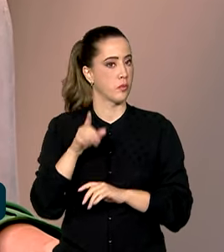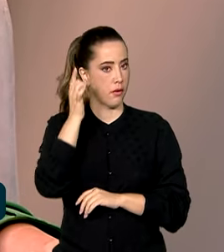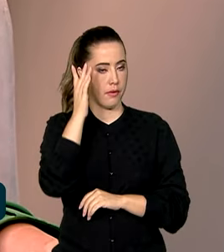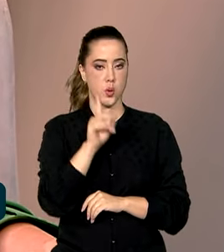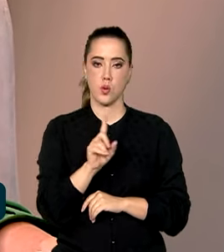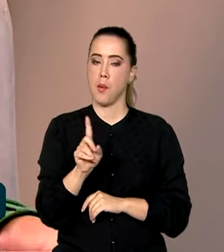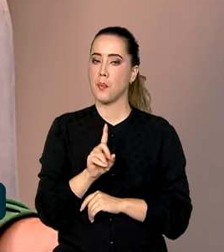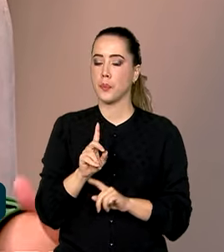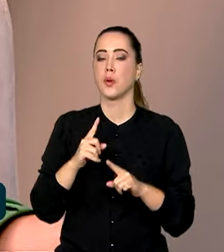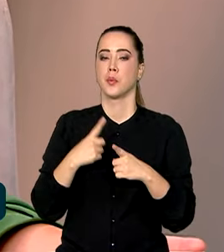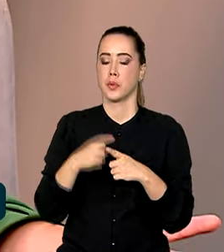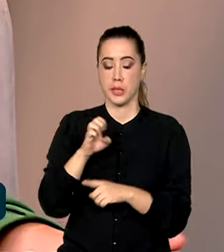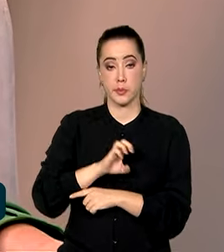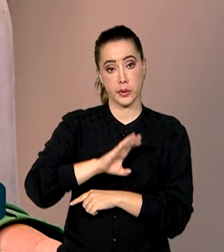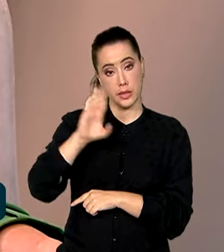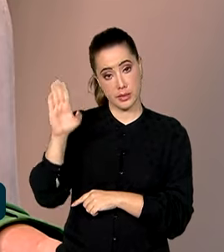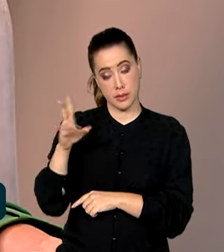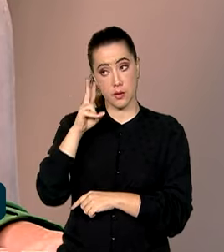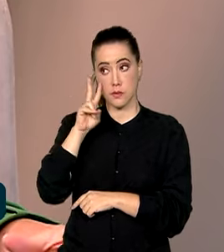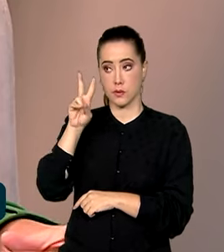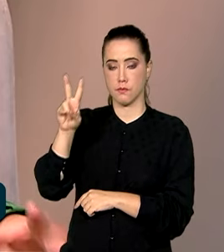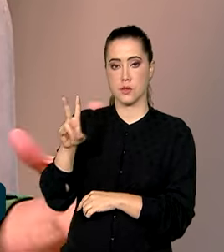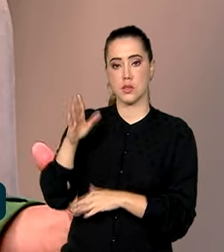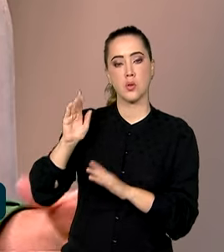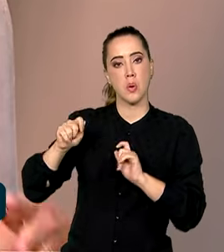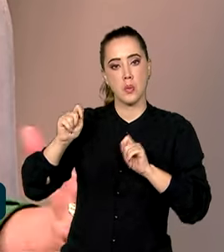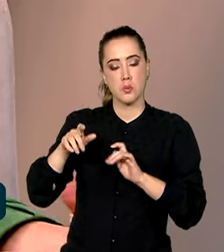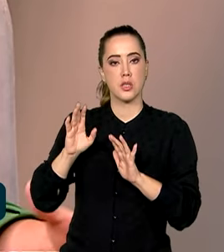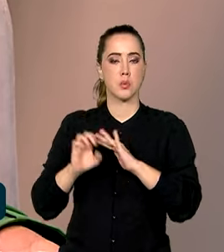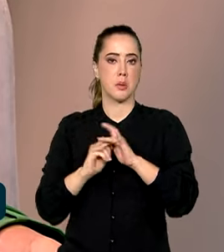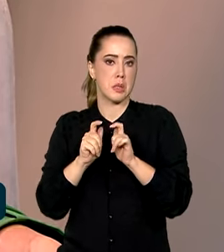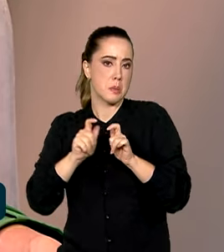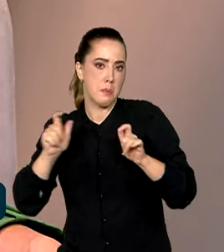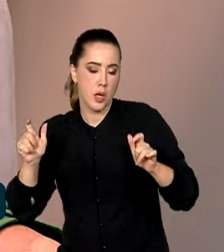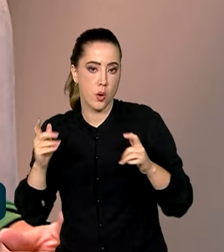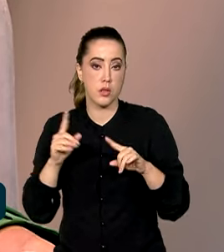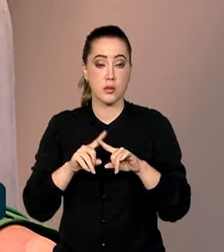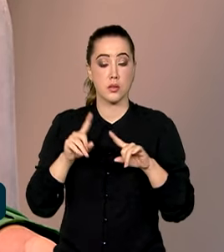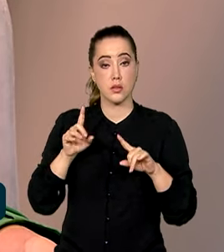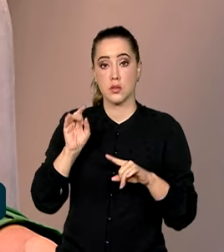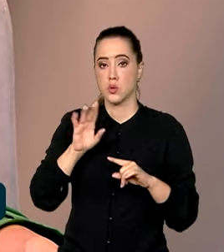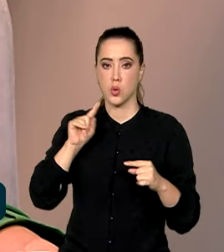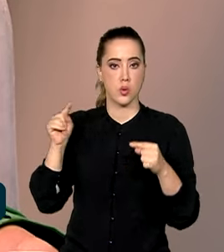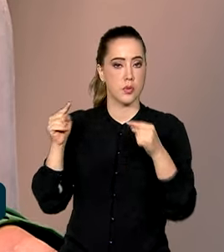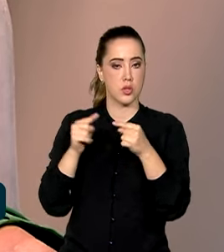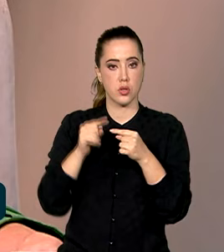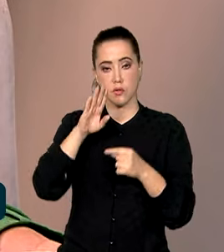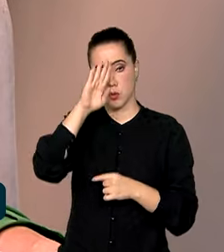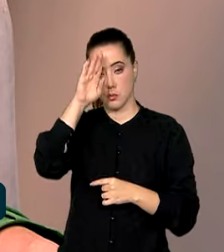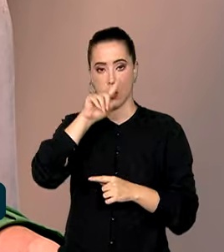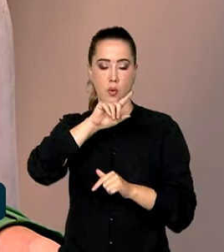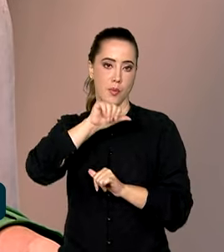fácil, né? A exportação muitas vezes é vista como algo apenas para os grandes, para as grandes empresas. E o nosso objetivo é, ao